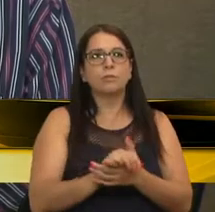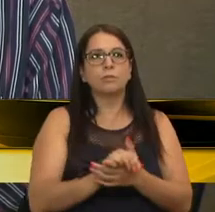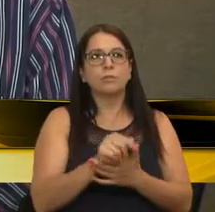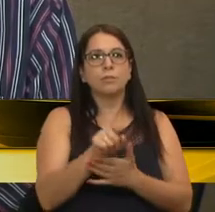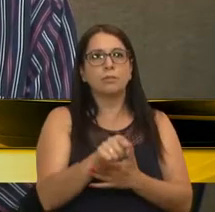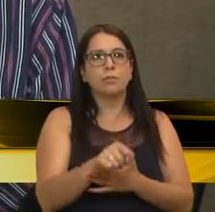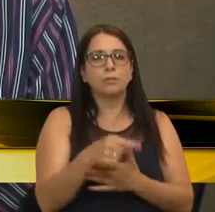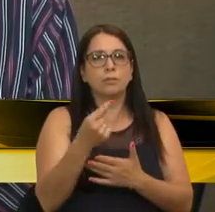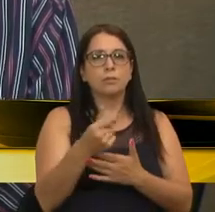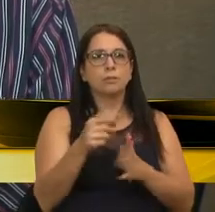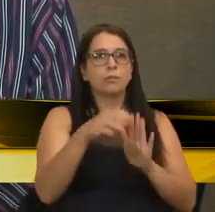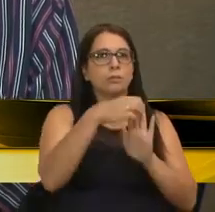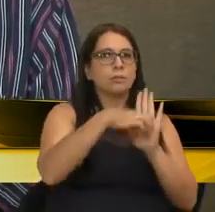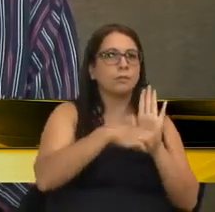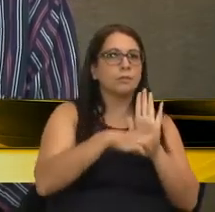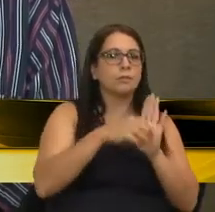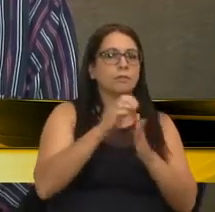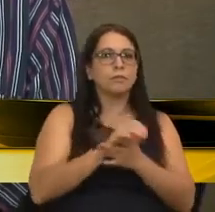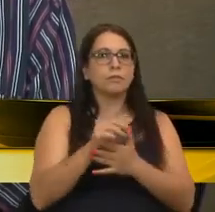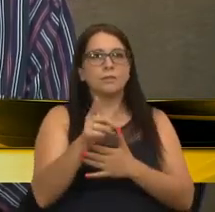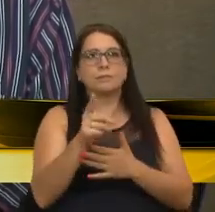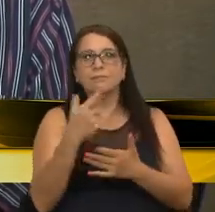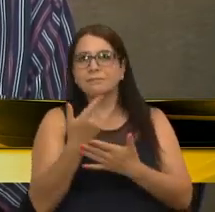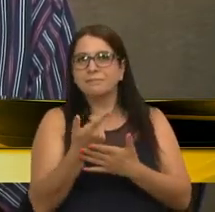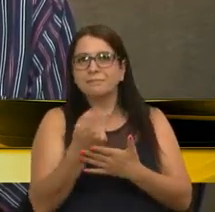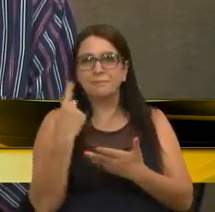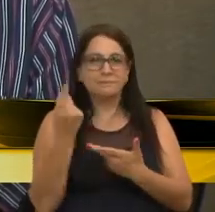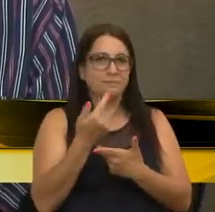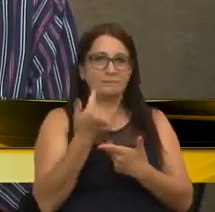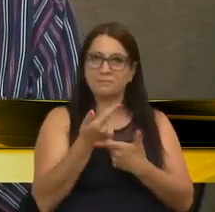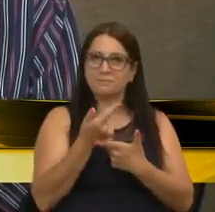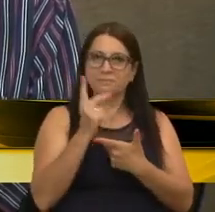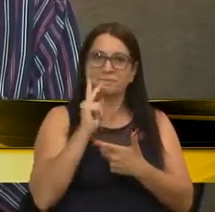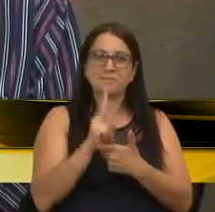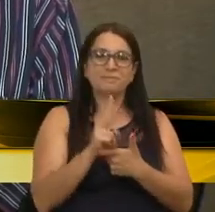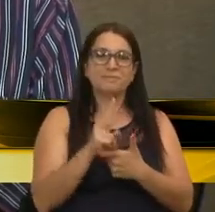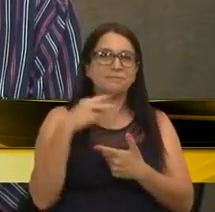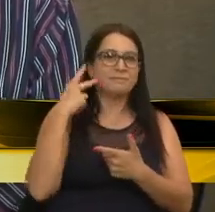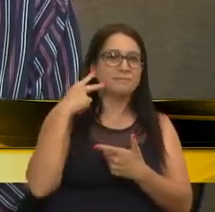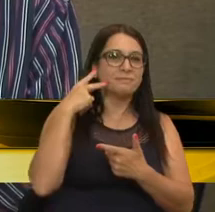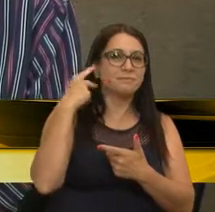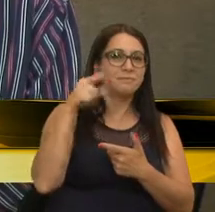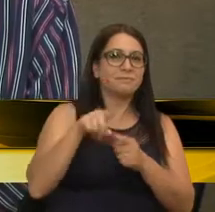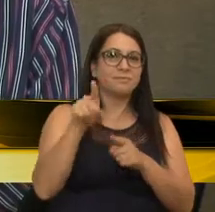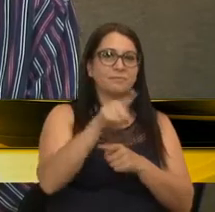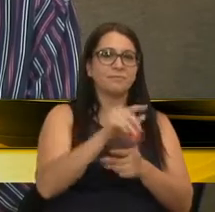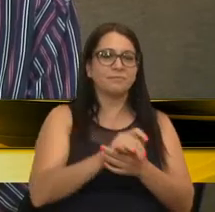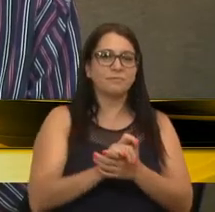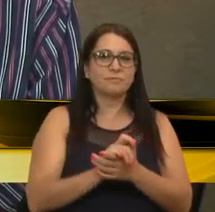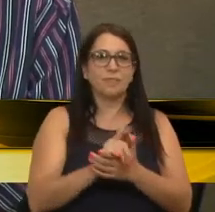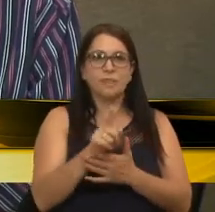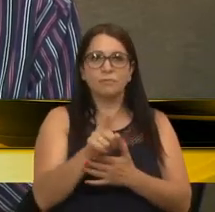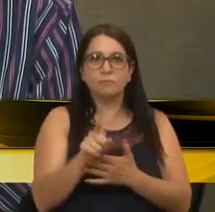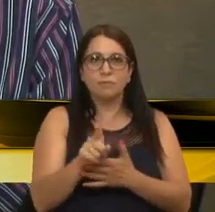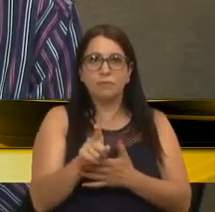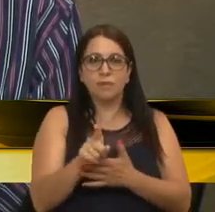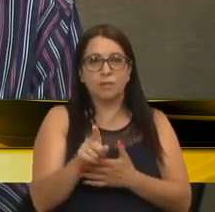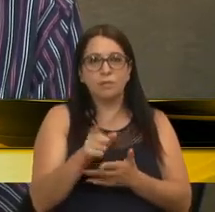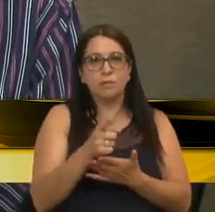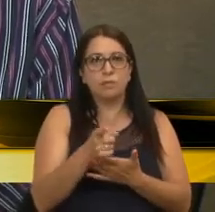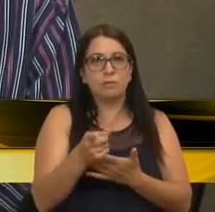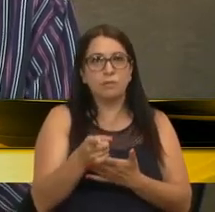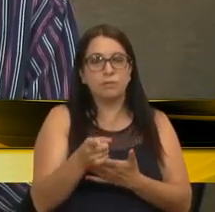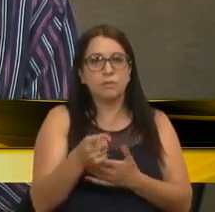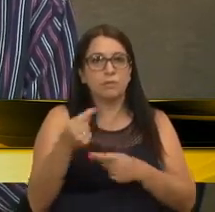emendada por iniciativa da maioria absoluta dos vereadores e será submetida a dois turnos de discussões